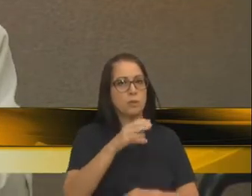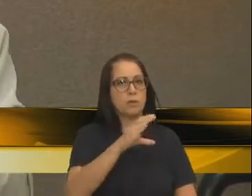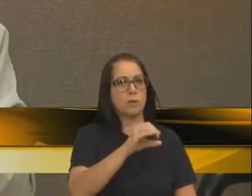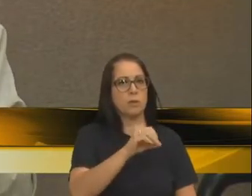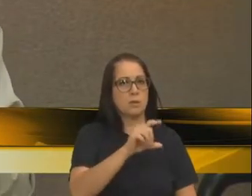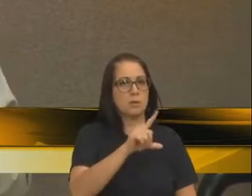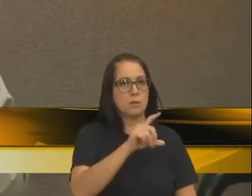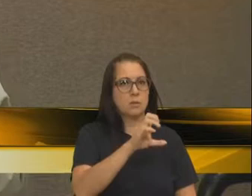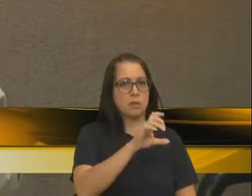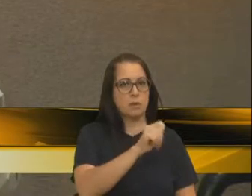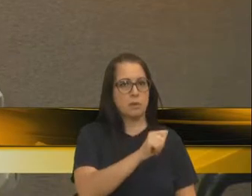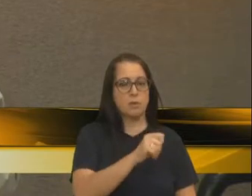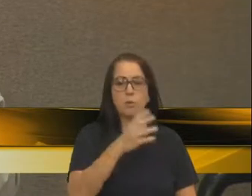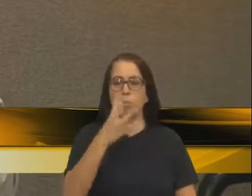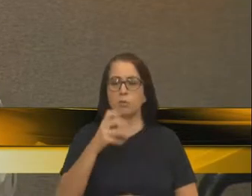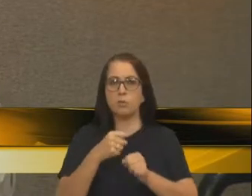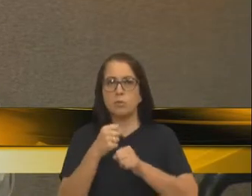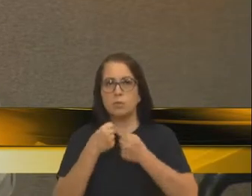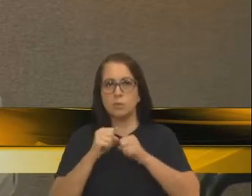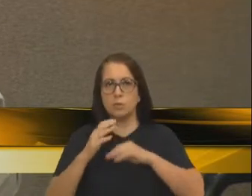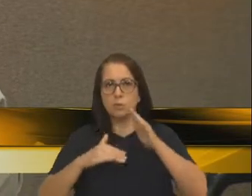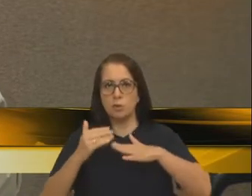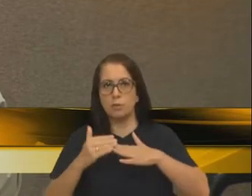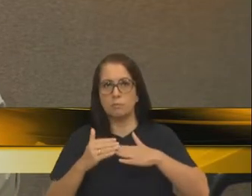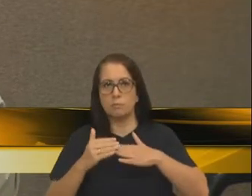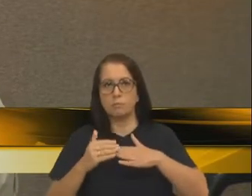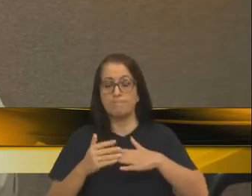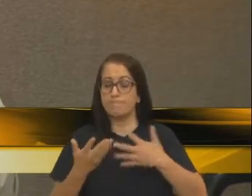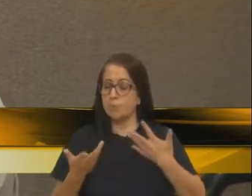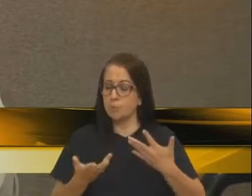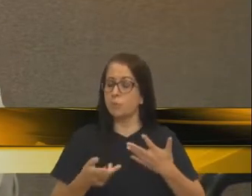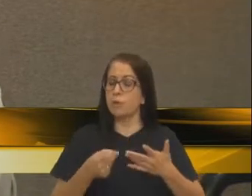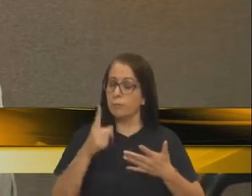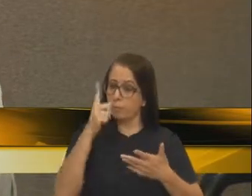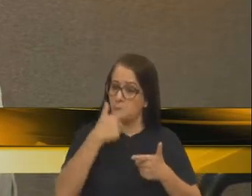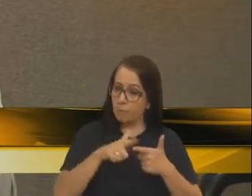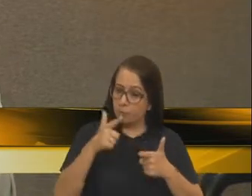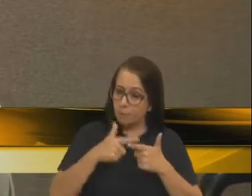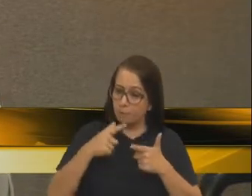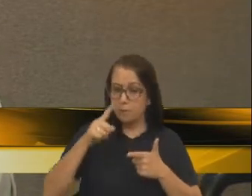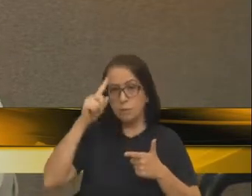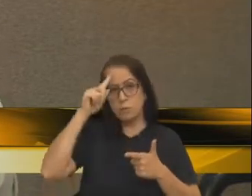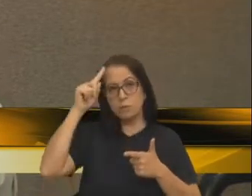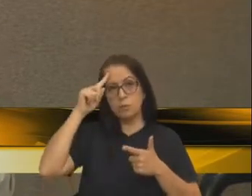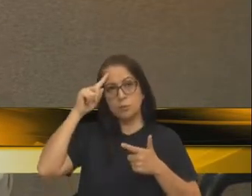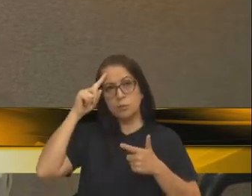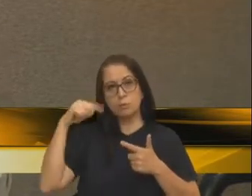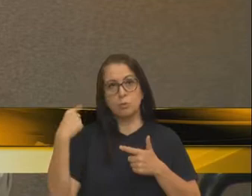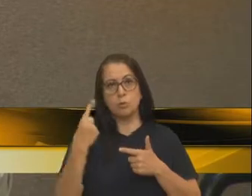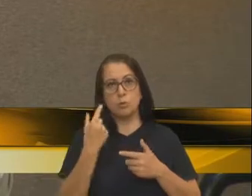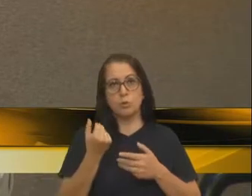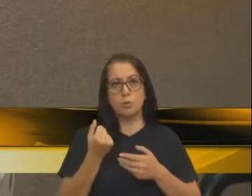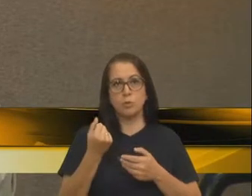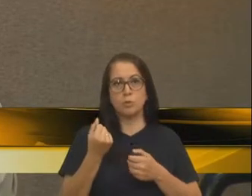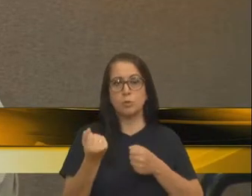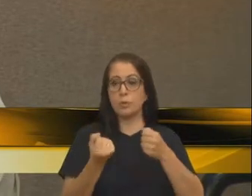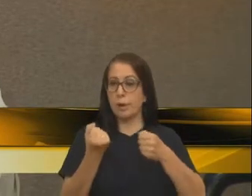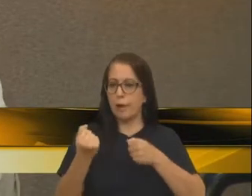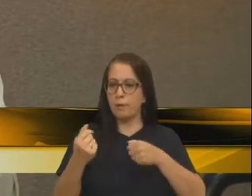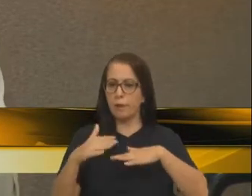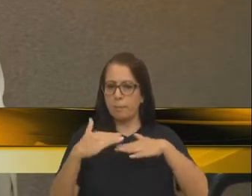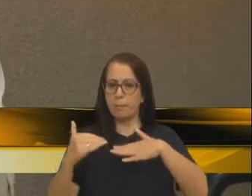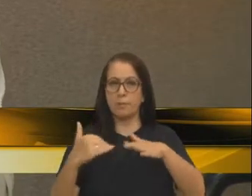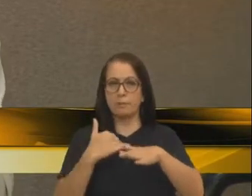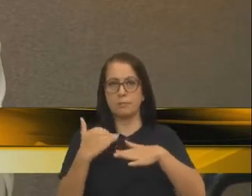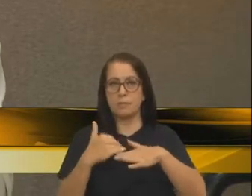mais quase quatro na Secretaria de Obras. Isso era um drama, todo dia era uma roleta russa para os nossos veículos transitarem ali. Então, ninguém